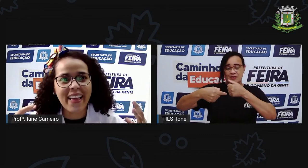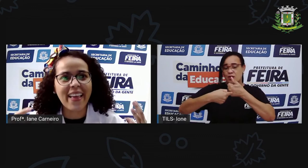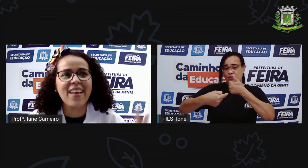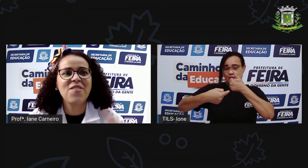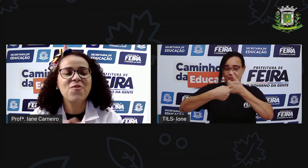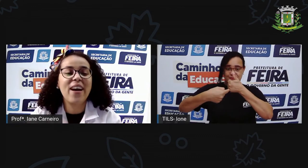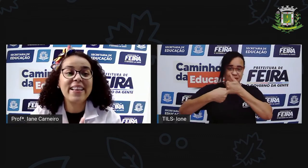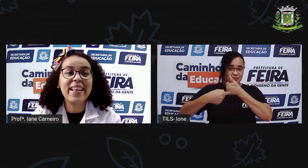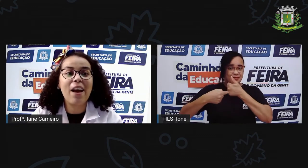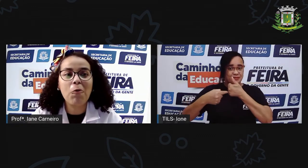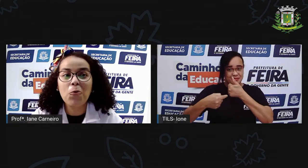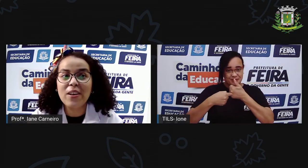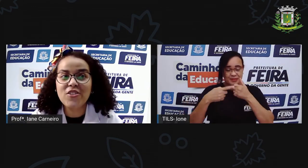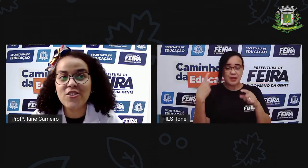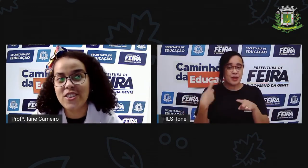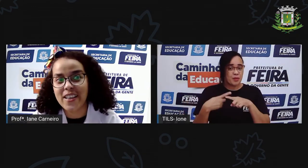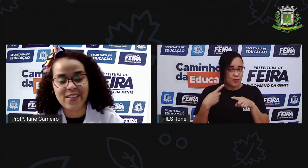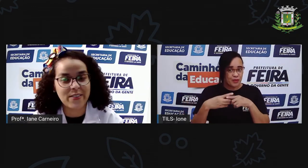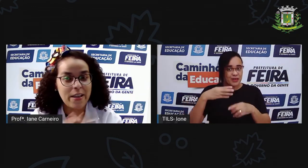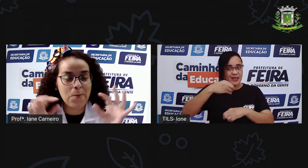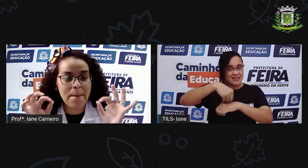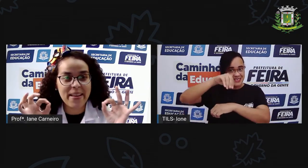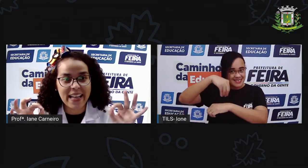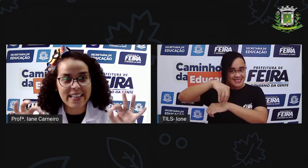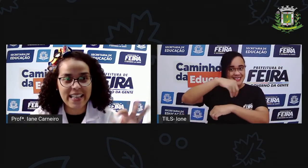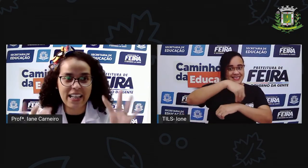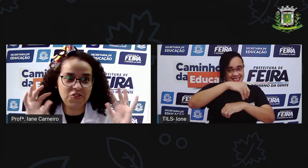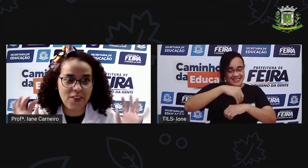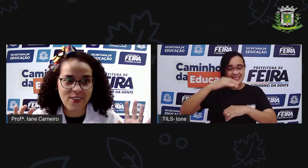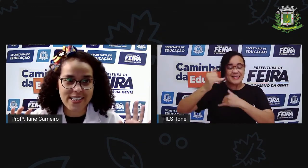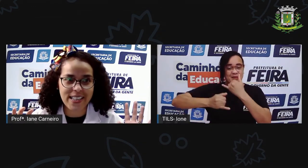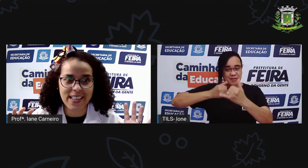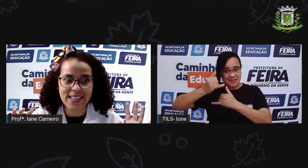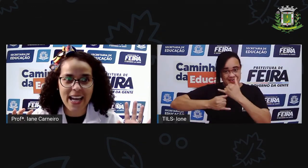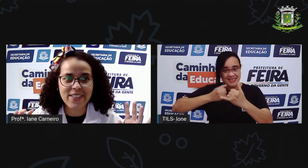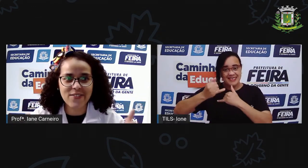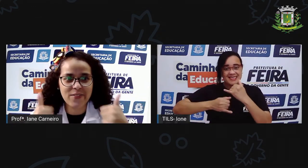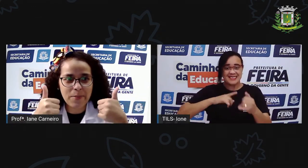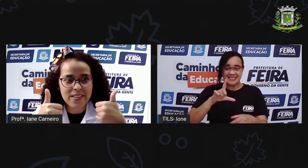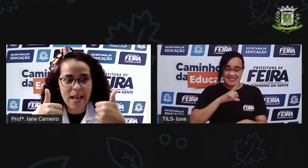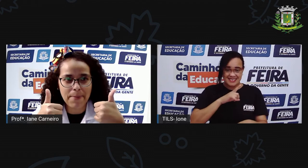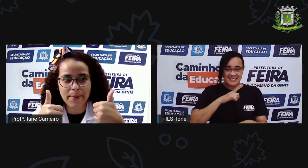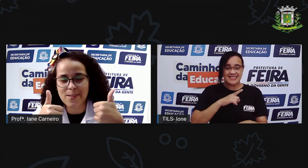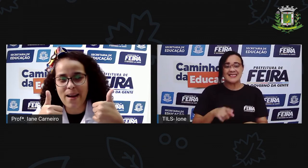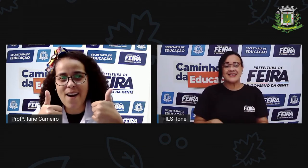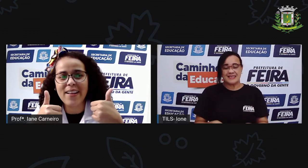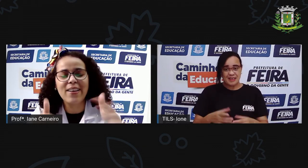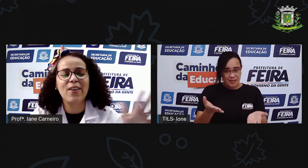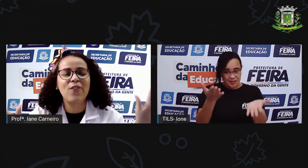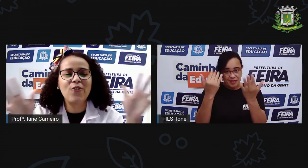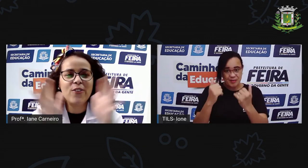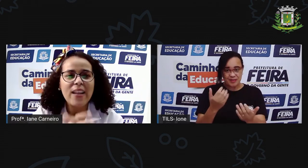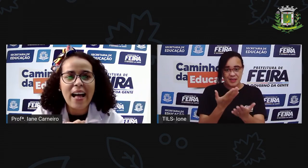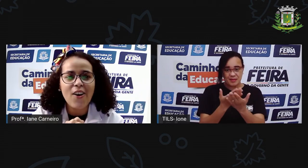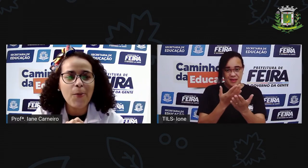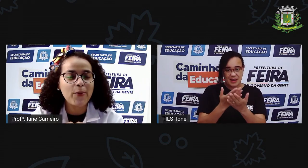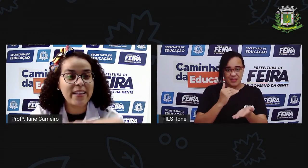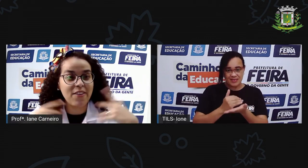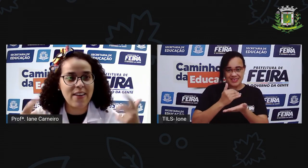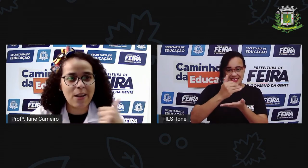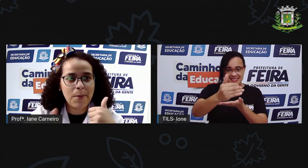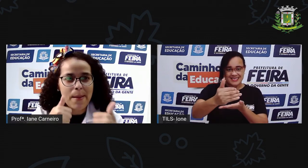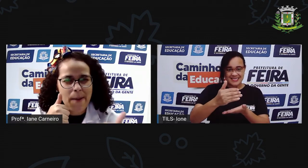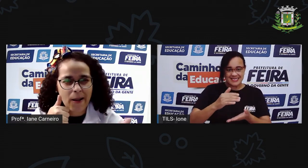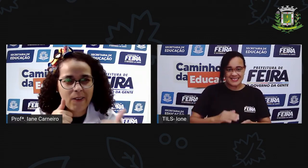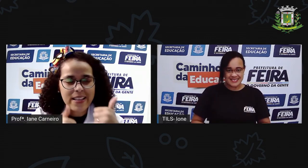Porque vai ter algumas dicas. Vai ter uma brincadeira que a gente vai fazer. Tá certo? Vamos lá para a próxima aula? Vamos lá para o